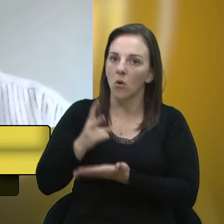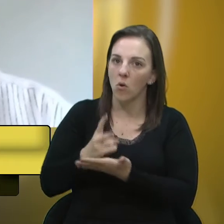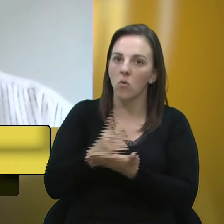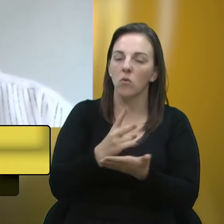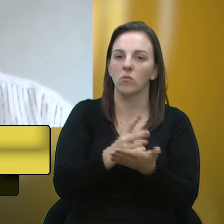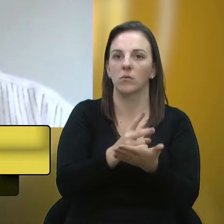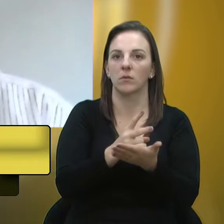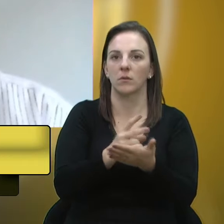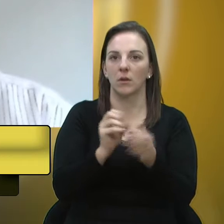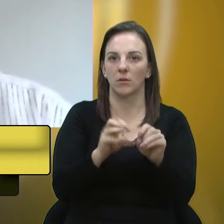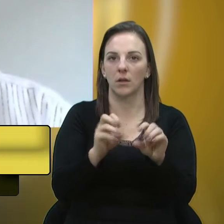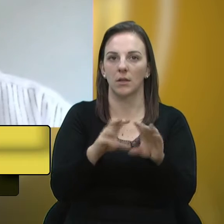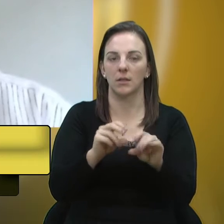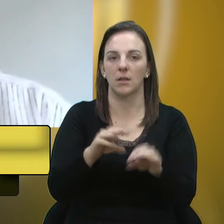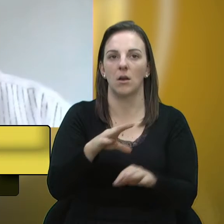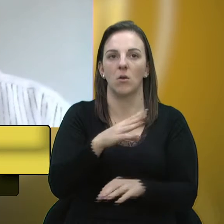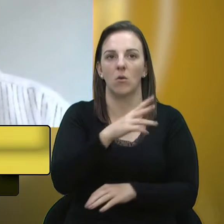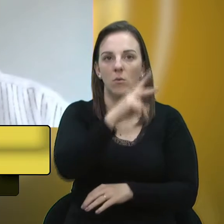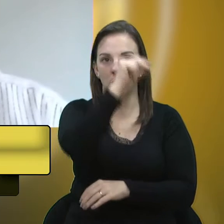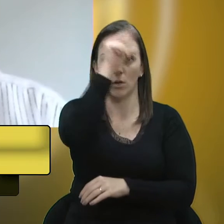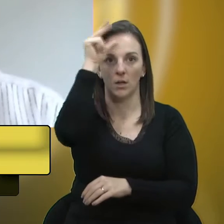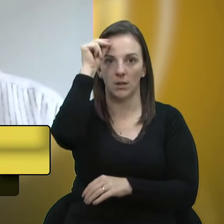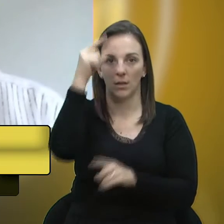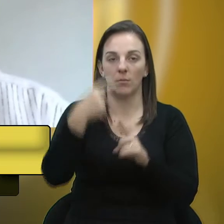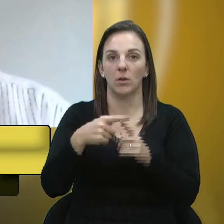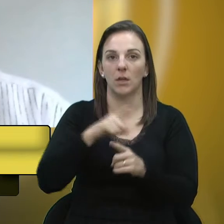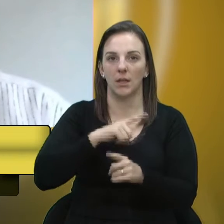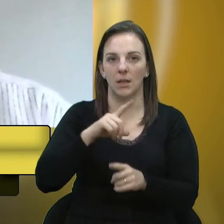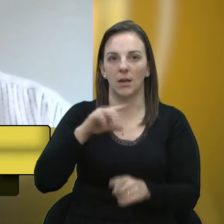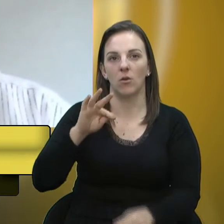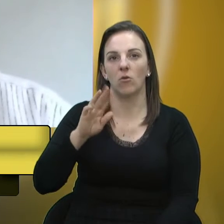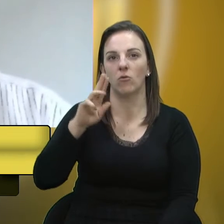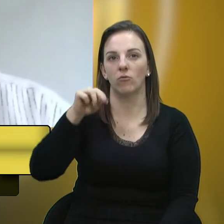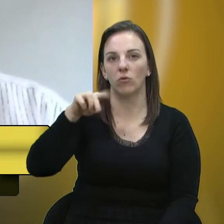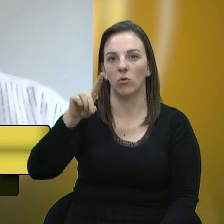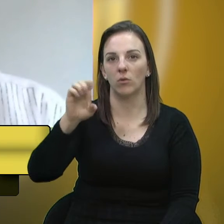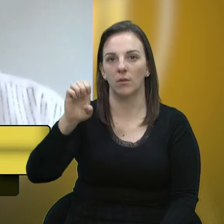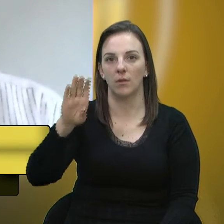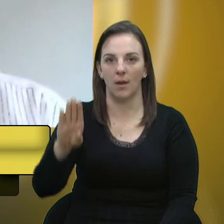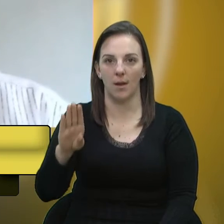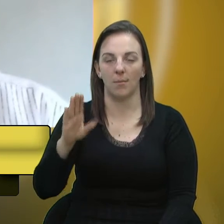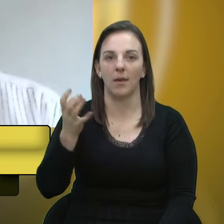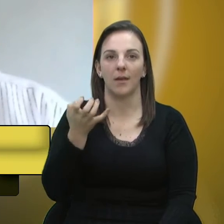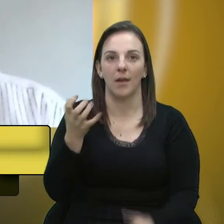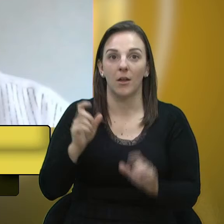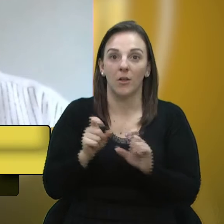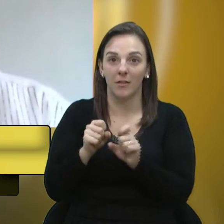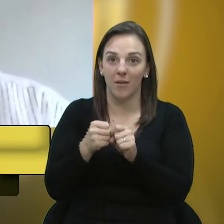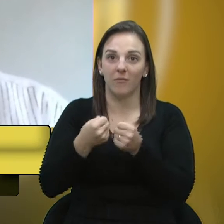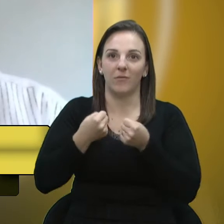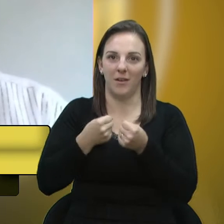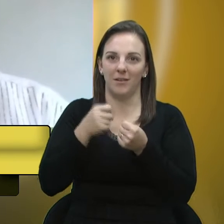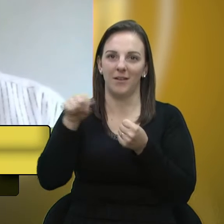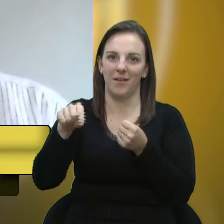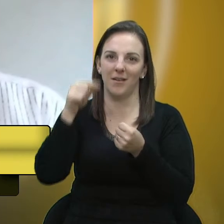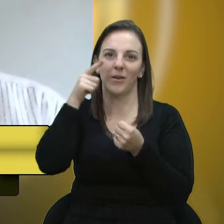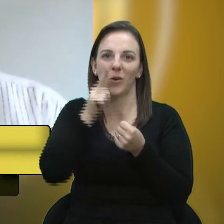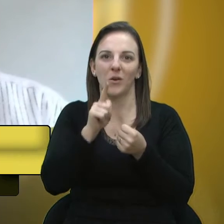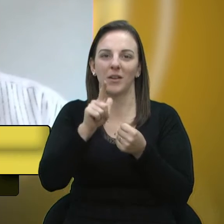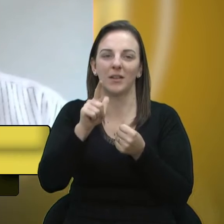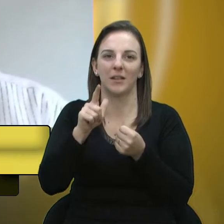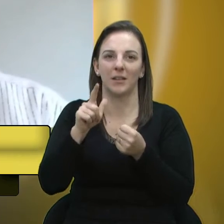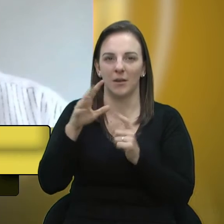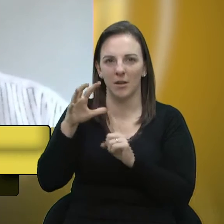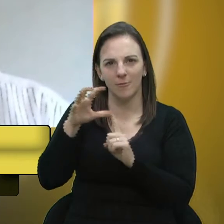em razão do Fundeb. Então, eu queria aqui fazer uma defesa e uma conquista, fruto da pressão dos